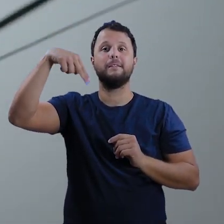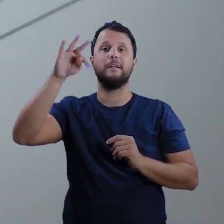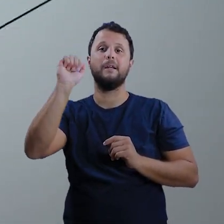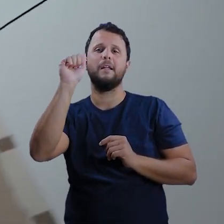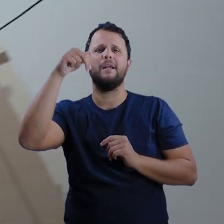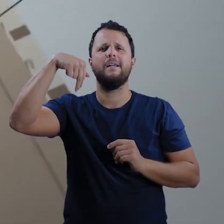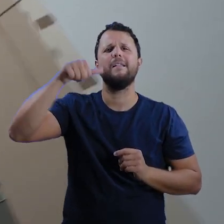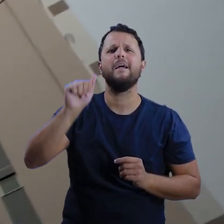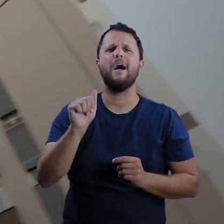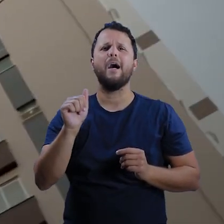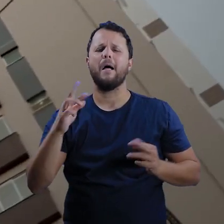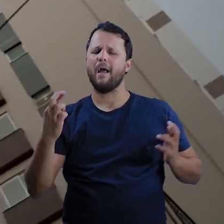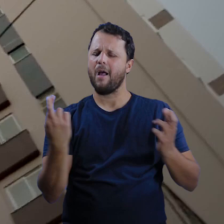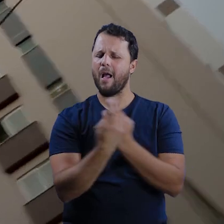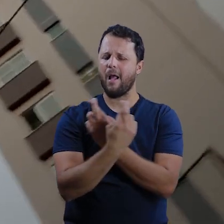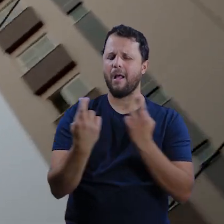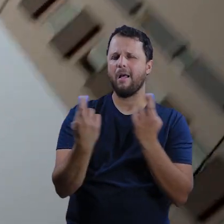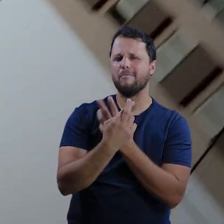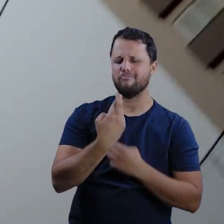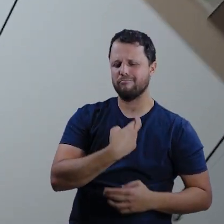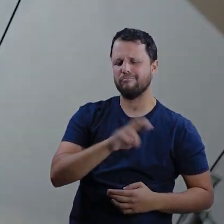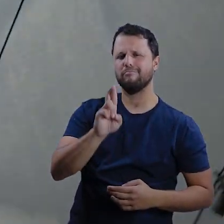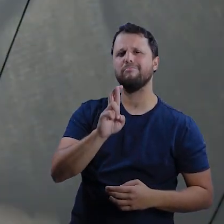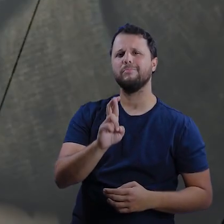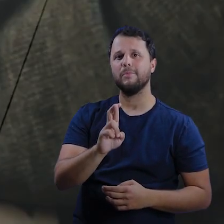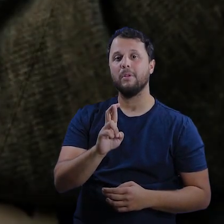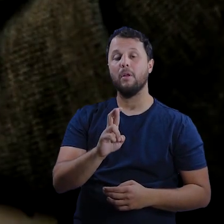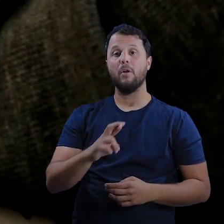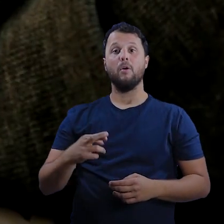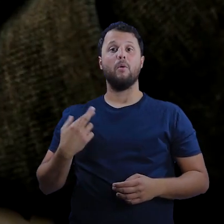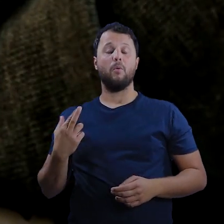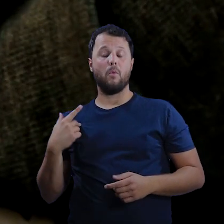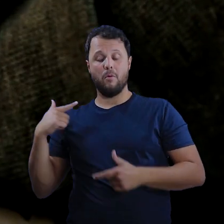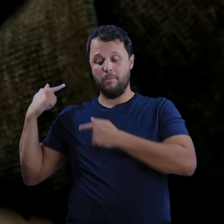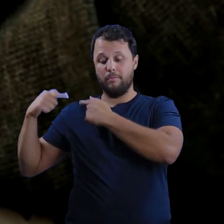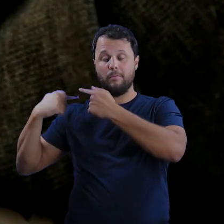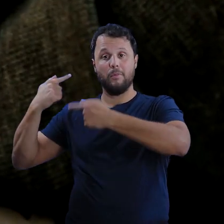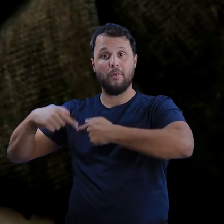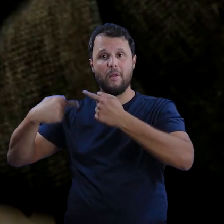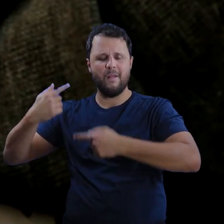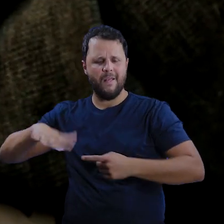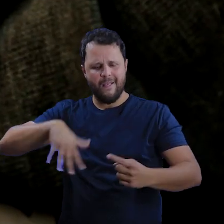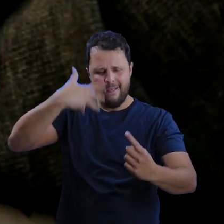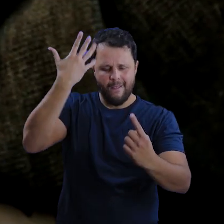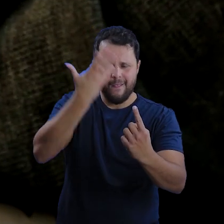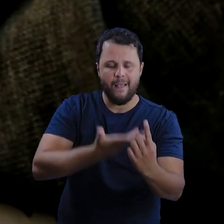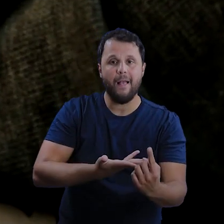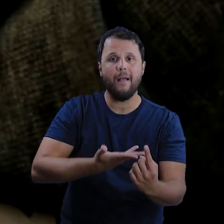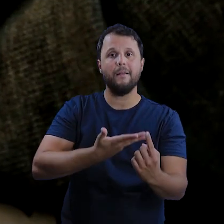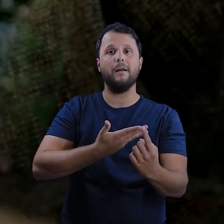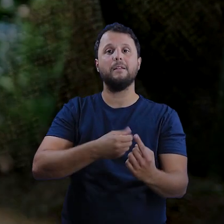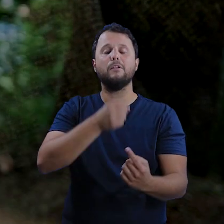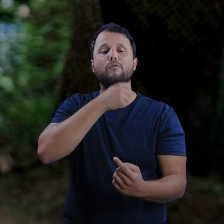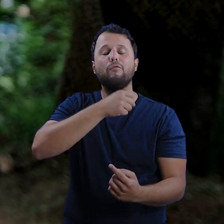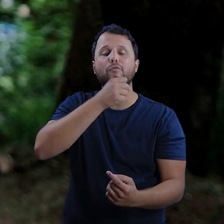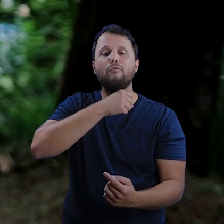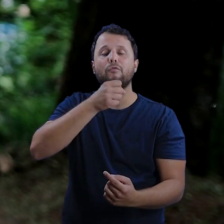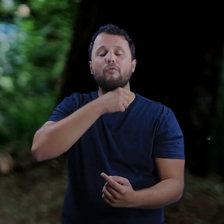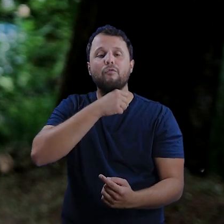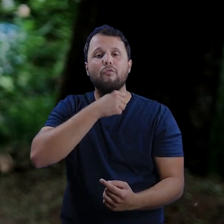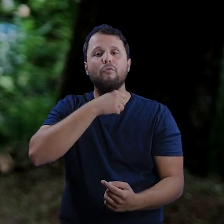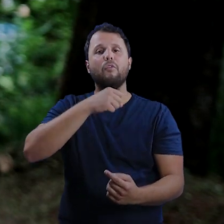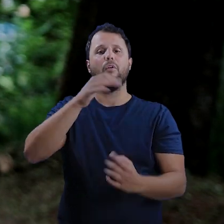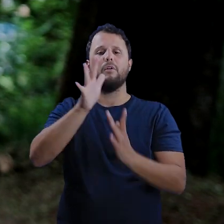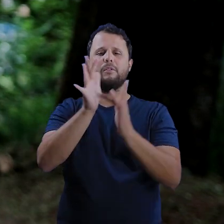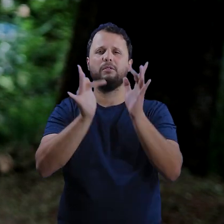tratar aqui do sincretismo religioso, através da qual os meus ancestrais reverenciavam a Santa, a Vó de Jesus, e que